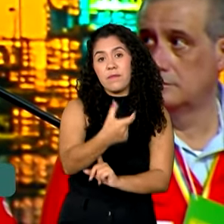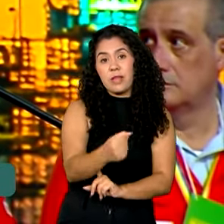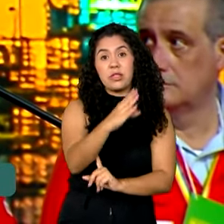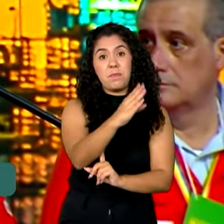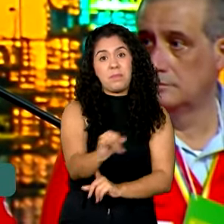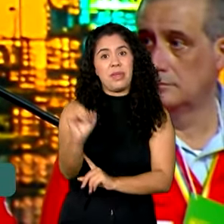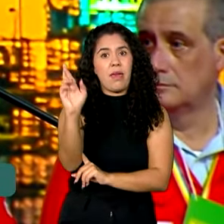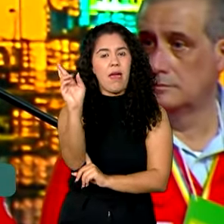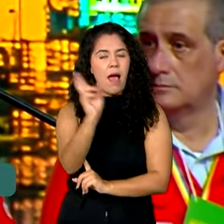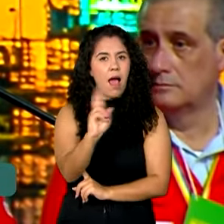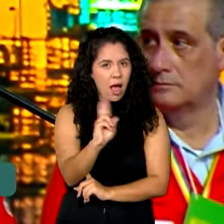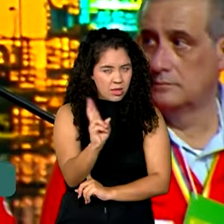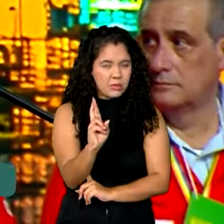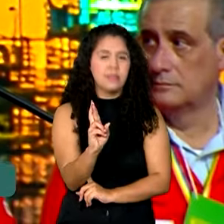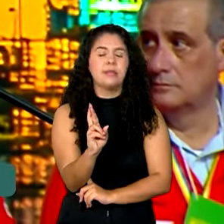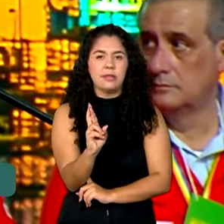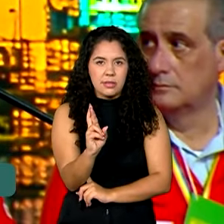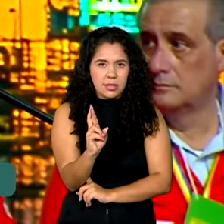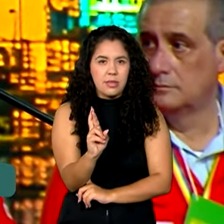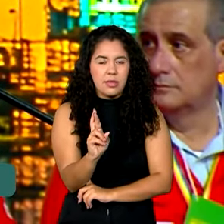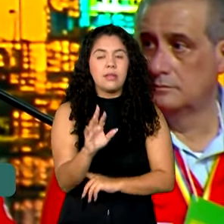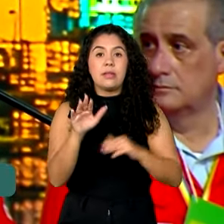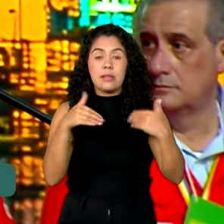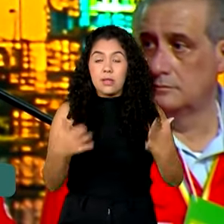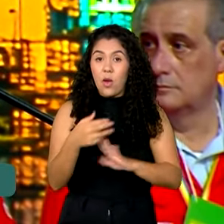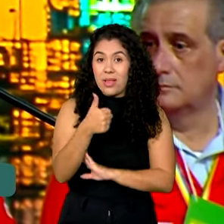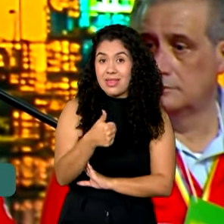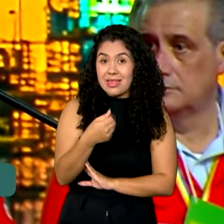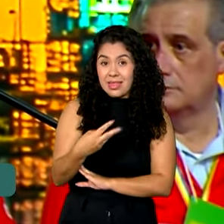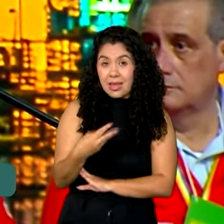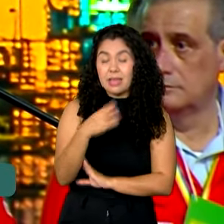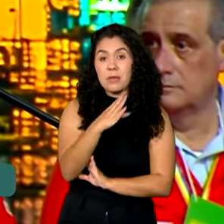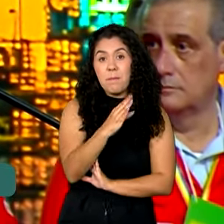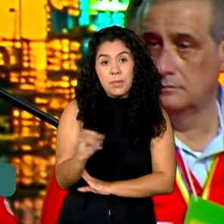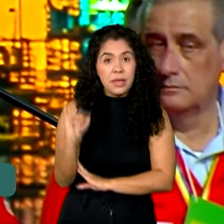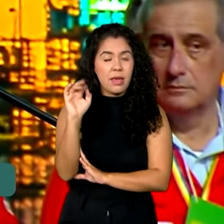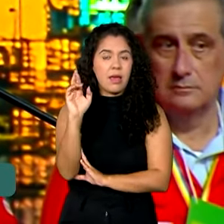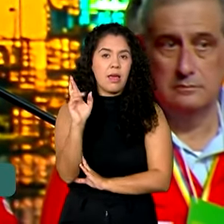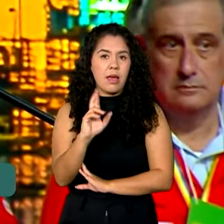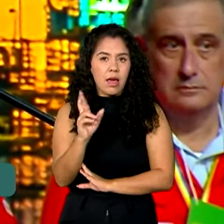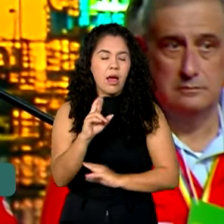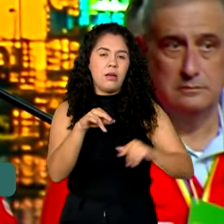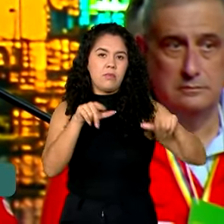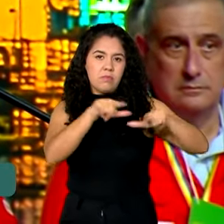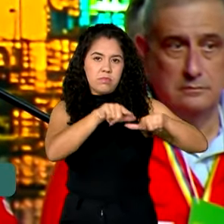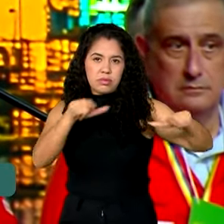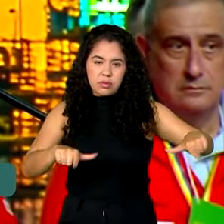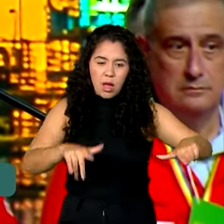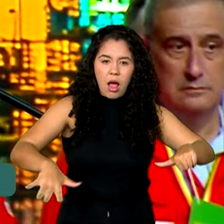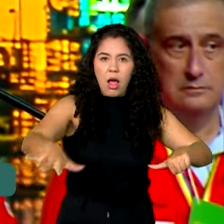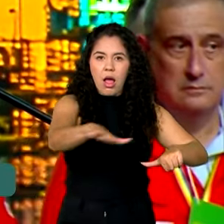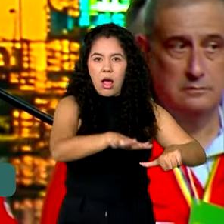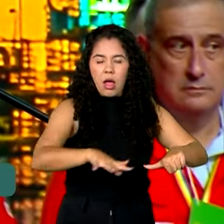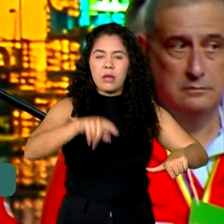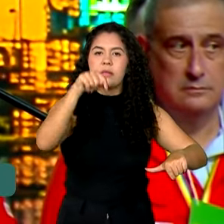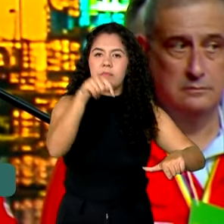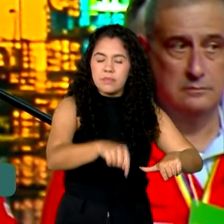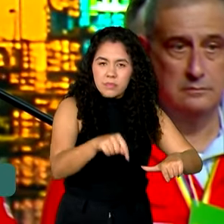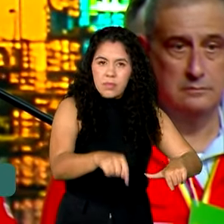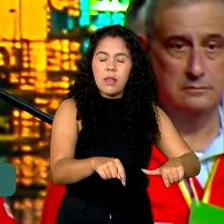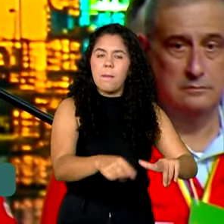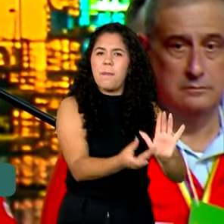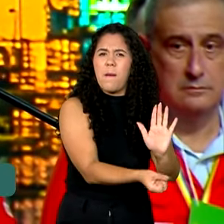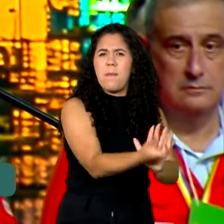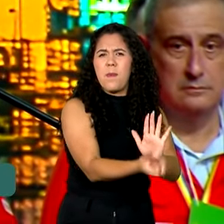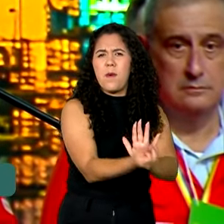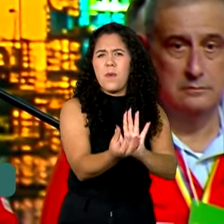de reais. São 13 bilhões nesse complexo de energia Boaventura para aumentar a